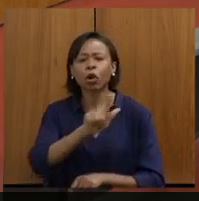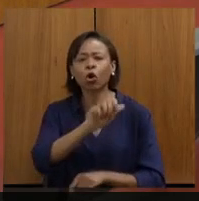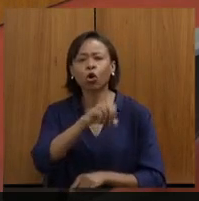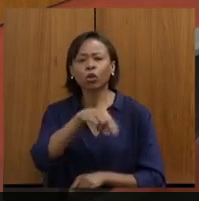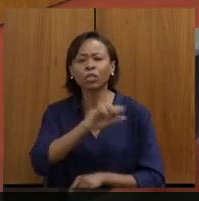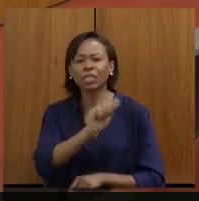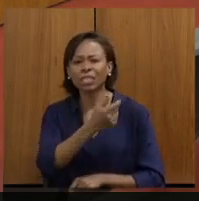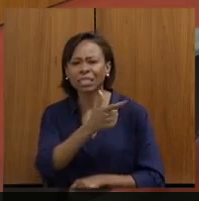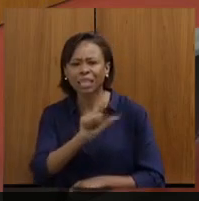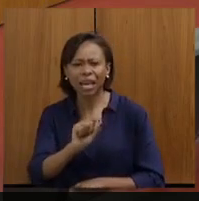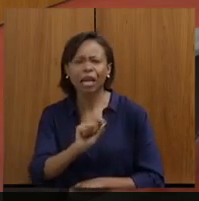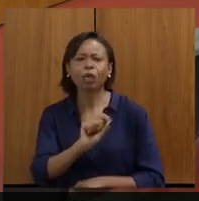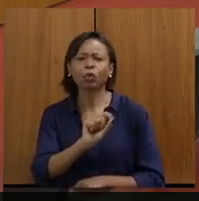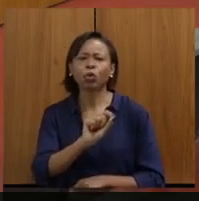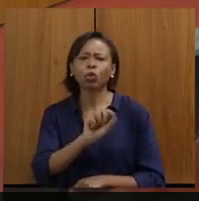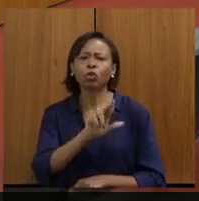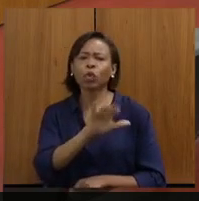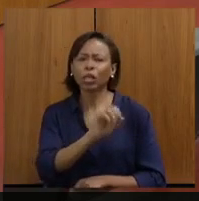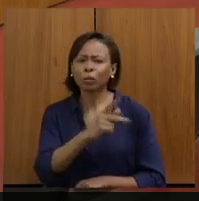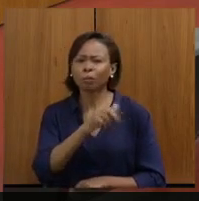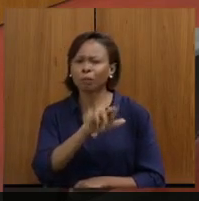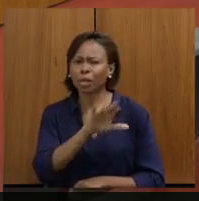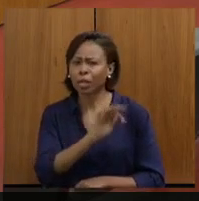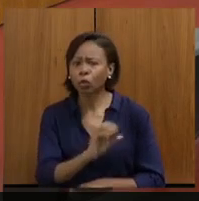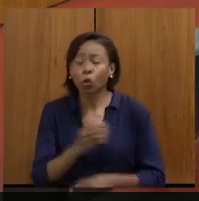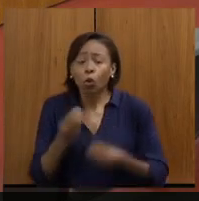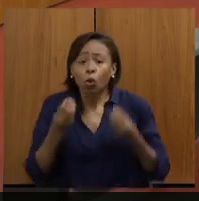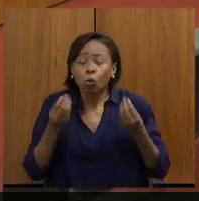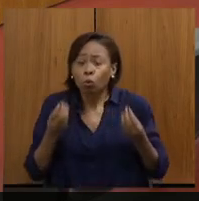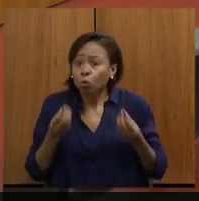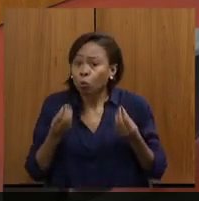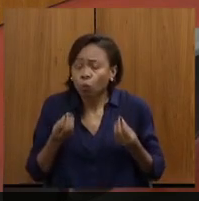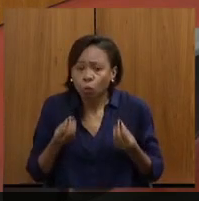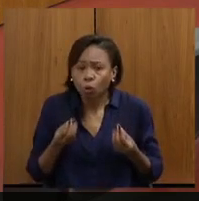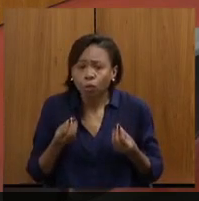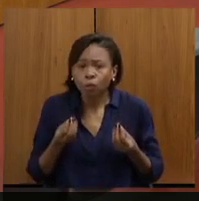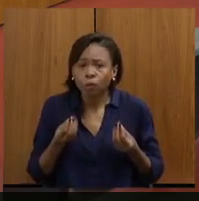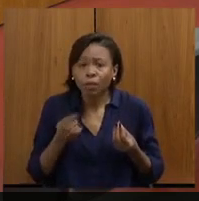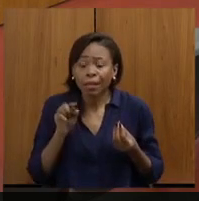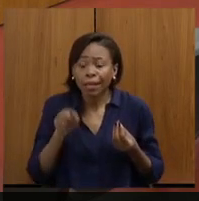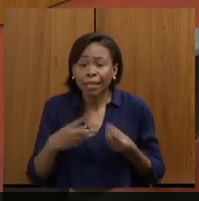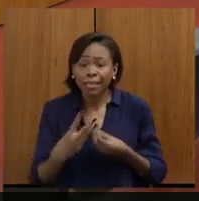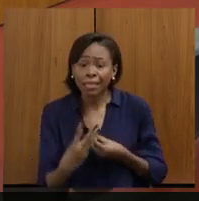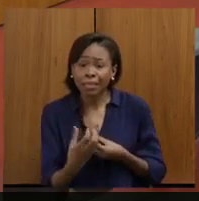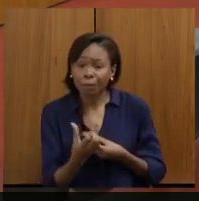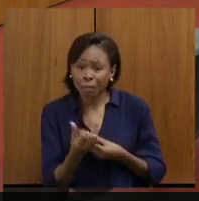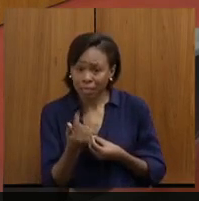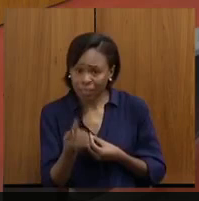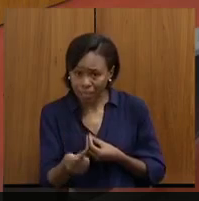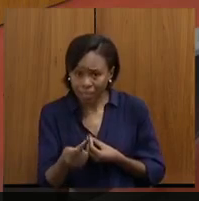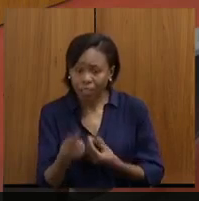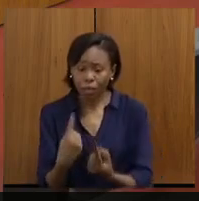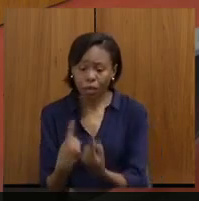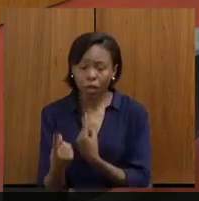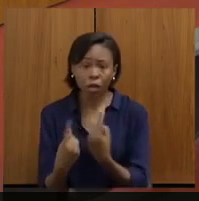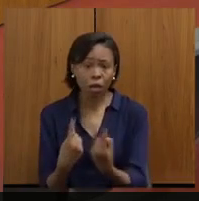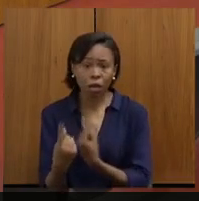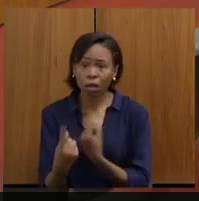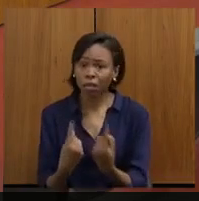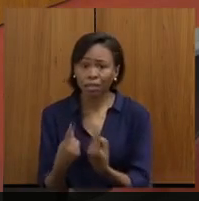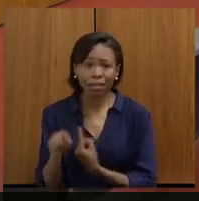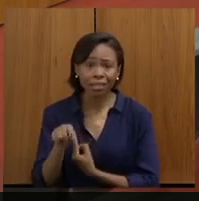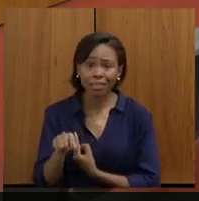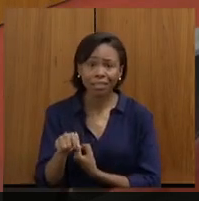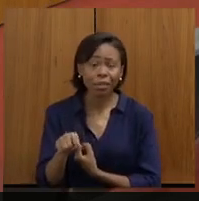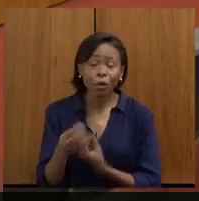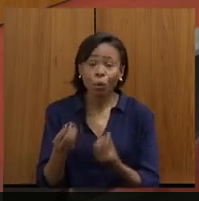É impassável a 367, com aqueles tritrens, aquela carga de ferrovia na rodovia,